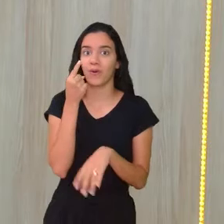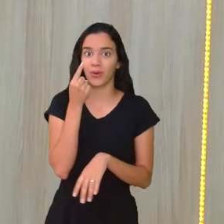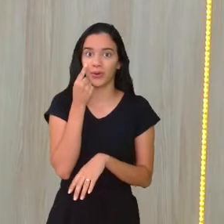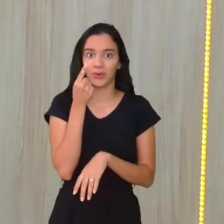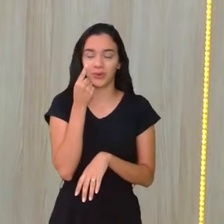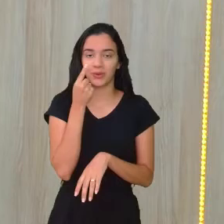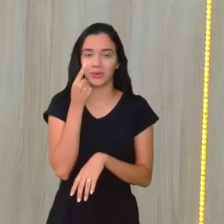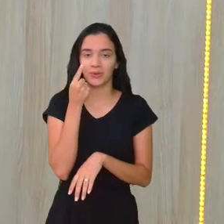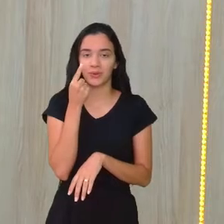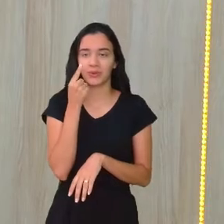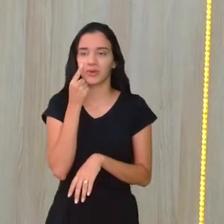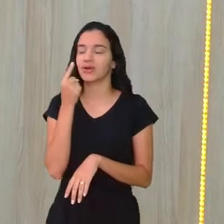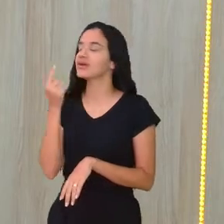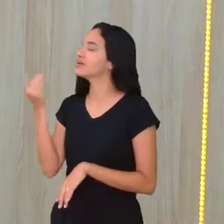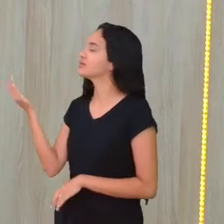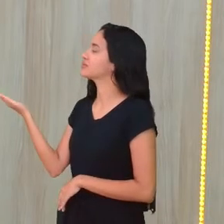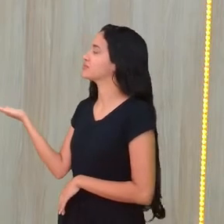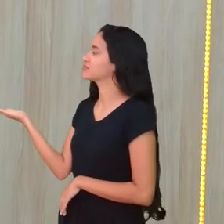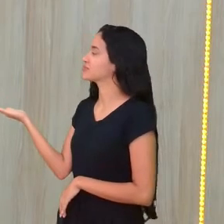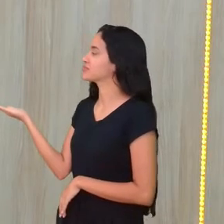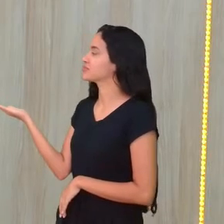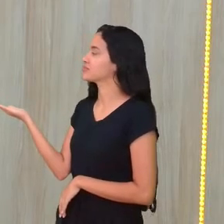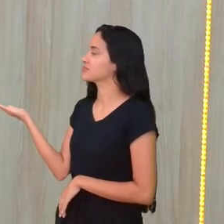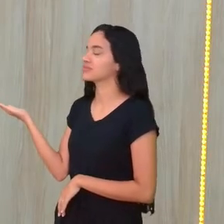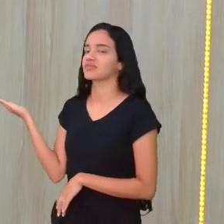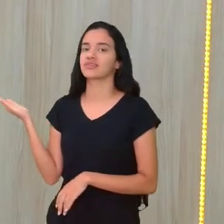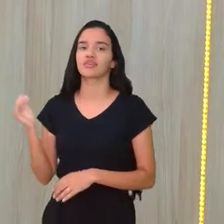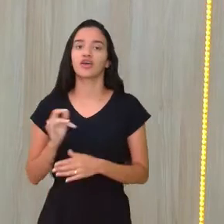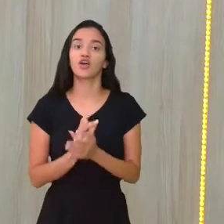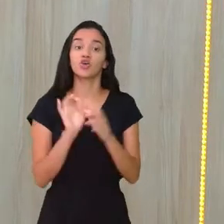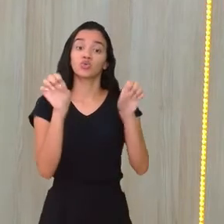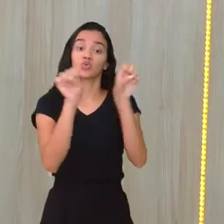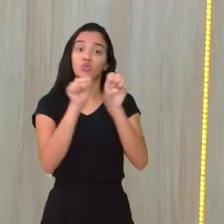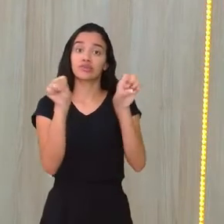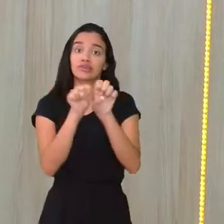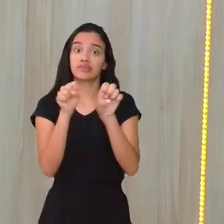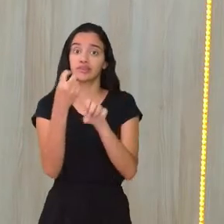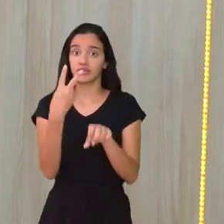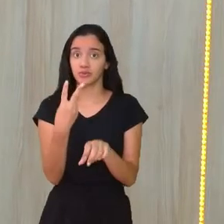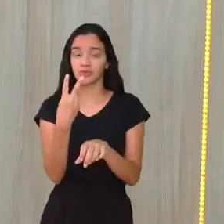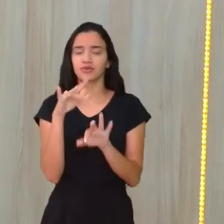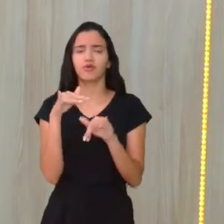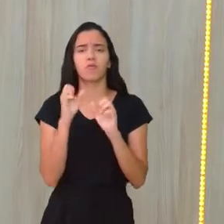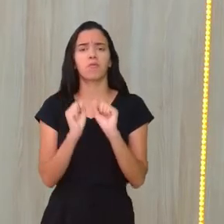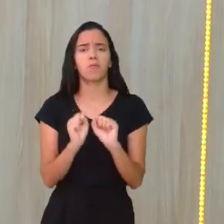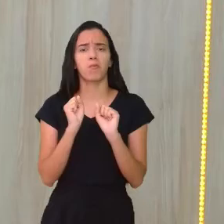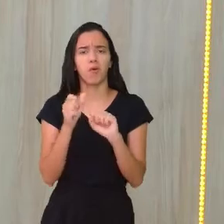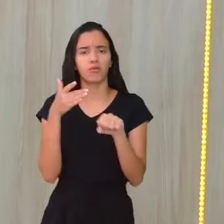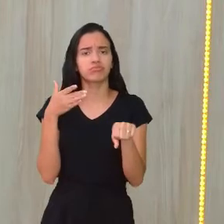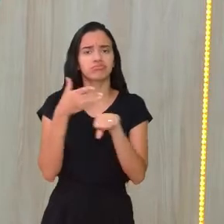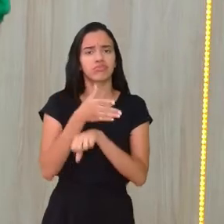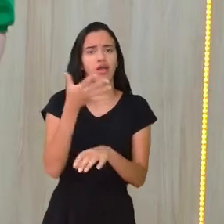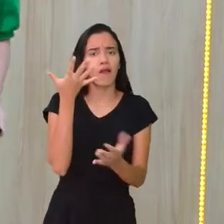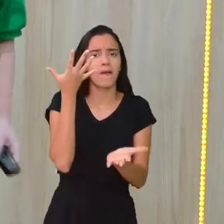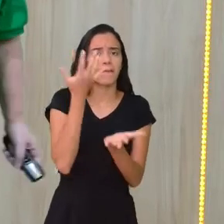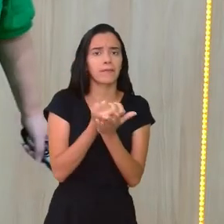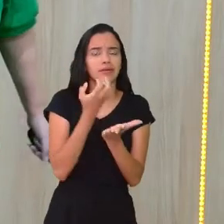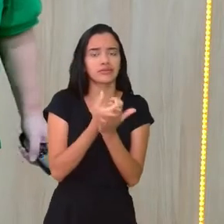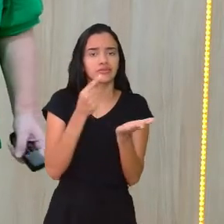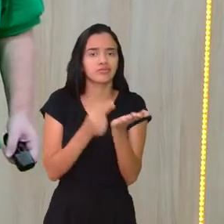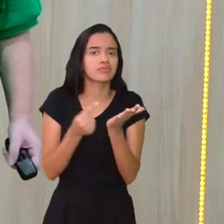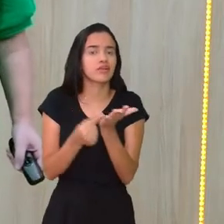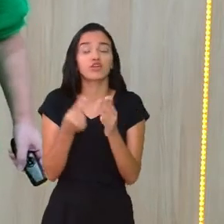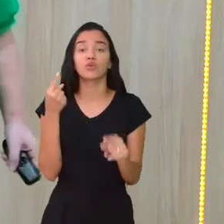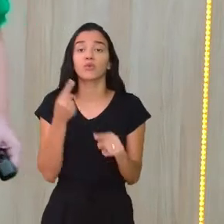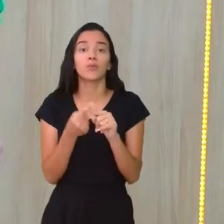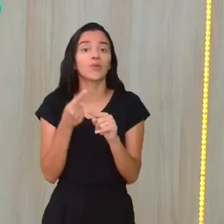lá, aqui, nos dois sistemas, tá? Vocês podem ir lá, baixar o aplicativo,